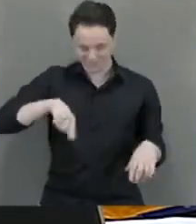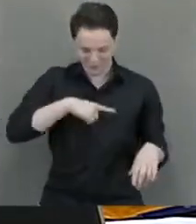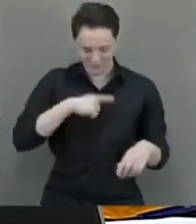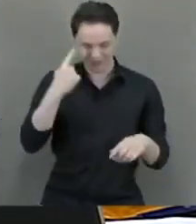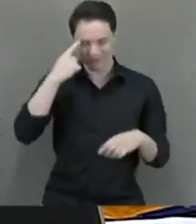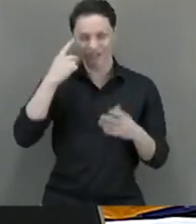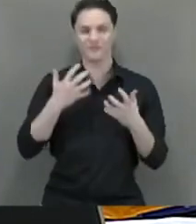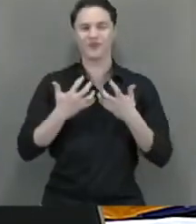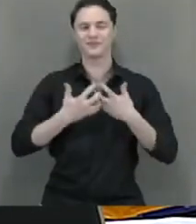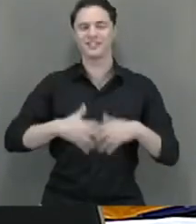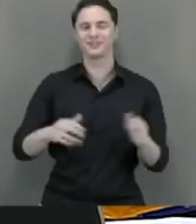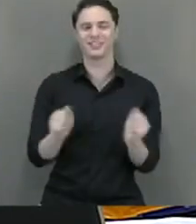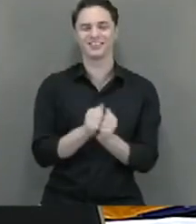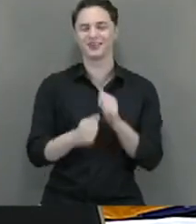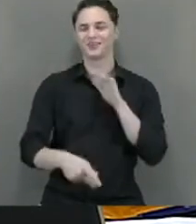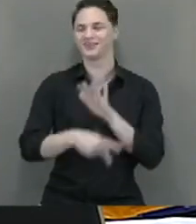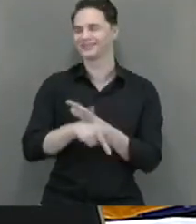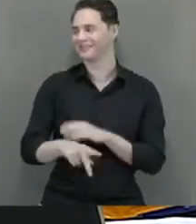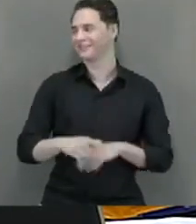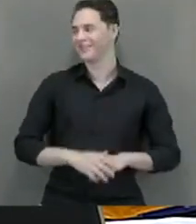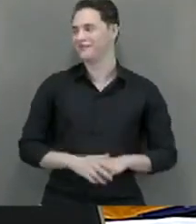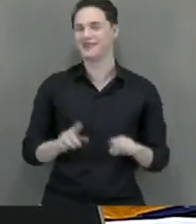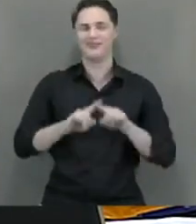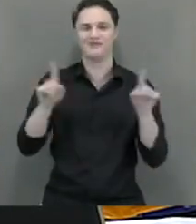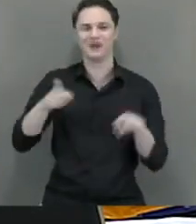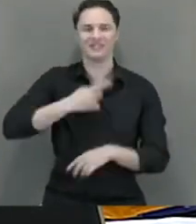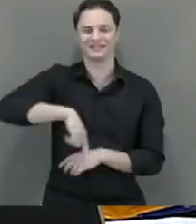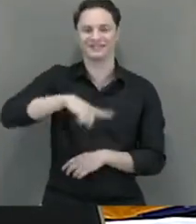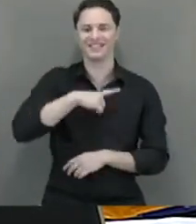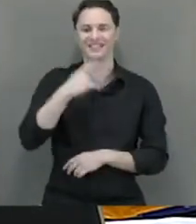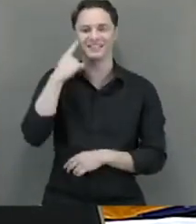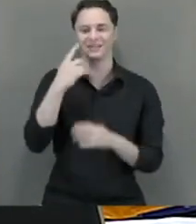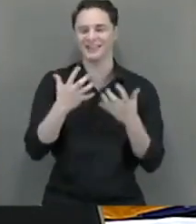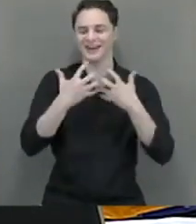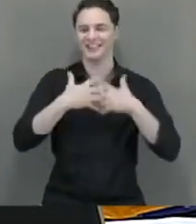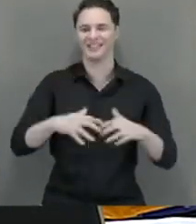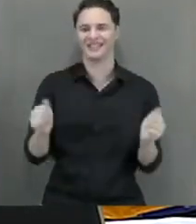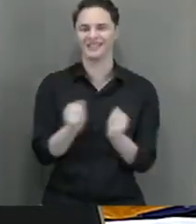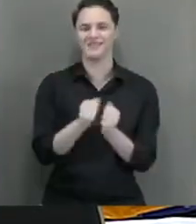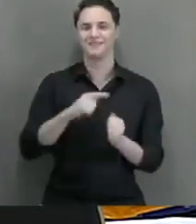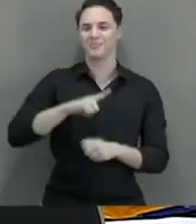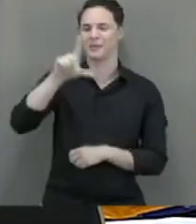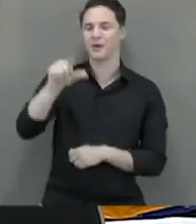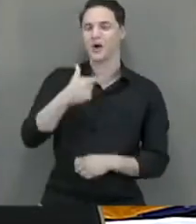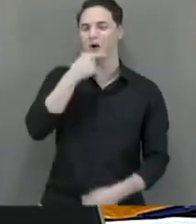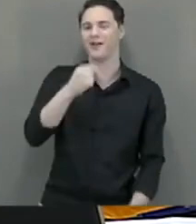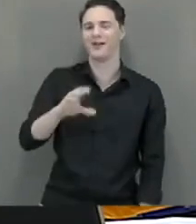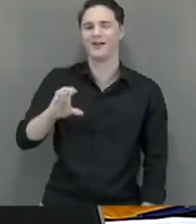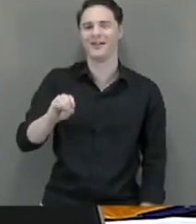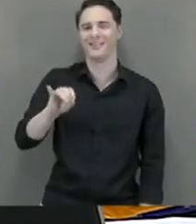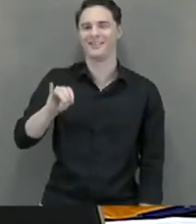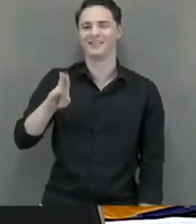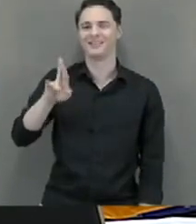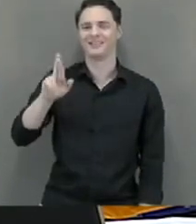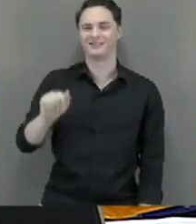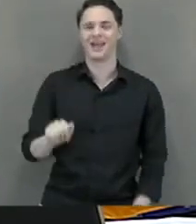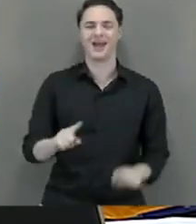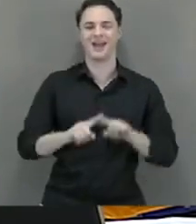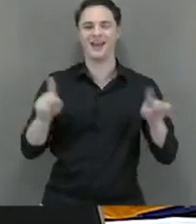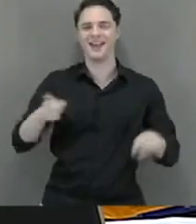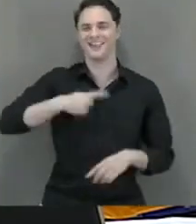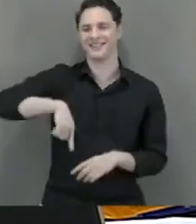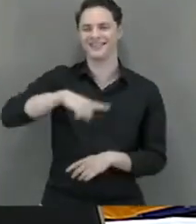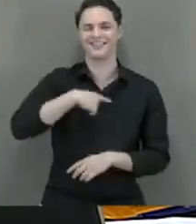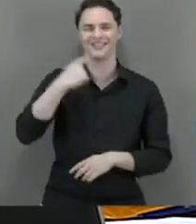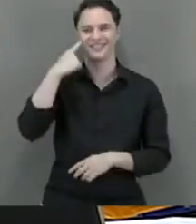penais de Campo Grande, Mato Grosso do Sul, meu compadre, Albino Coimbra Neto. Albino é um